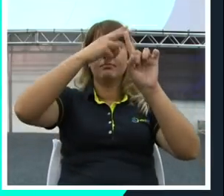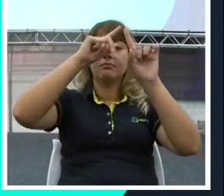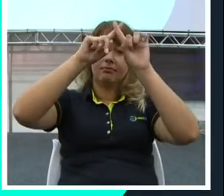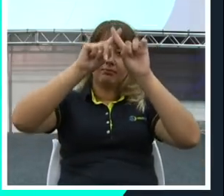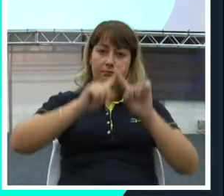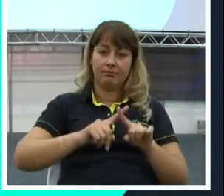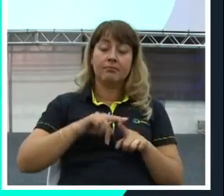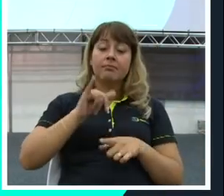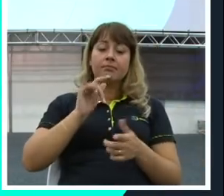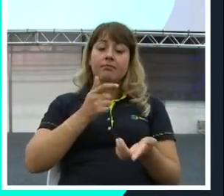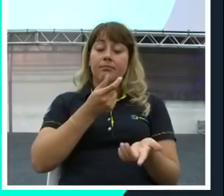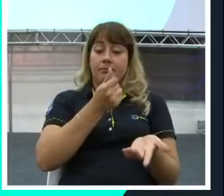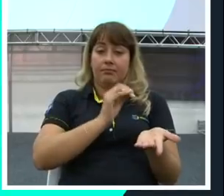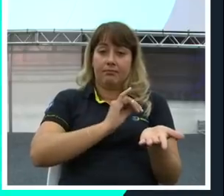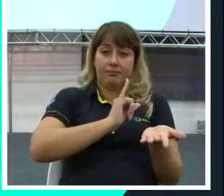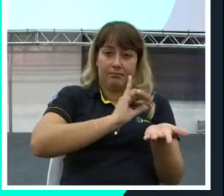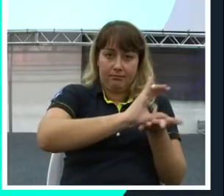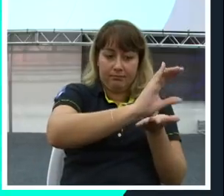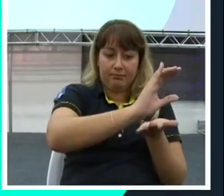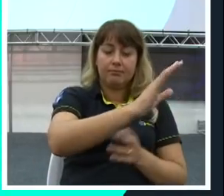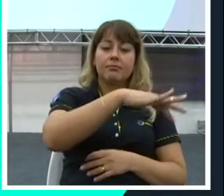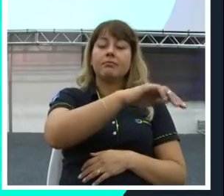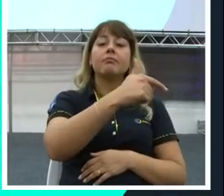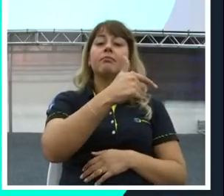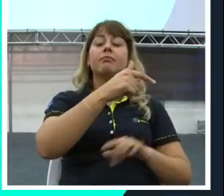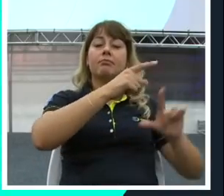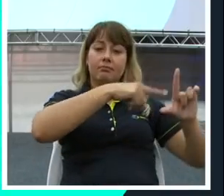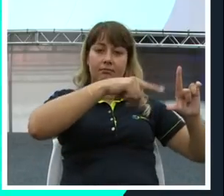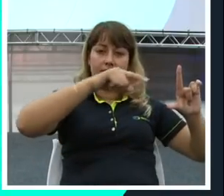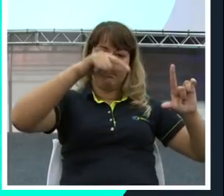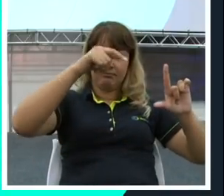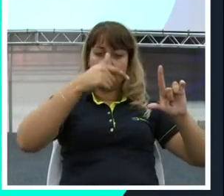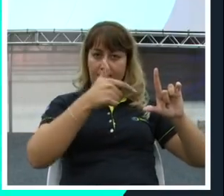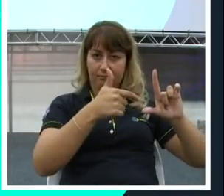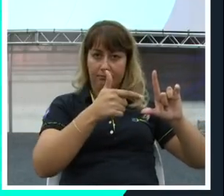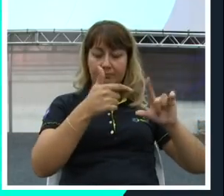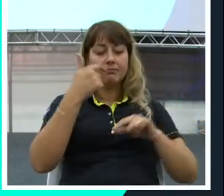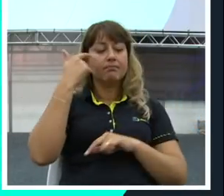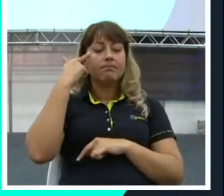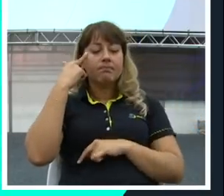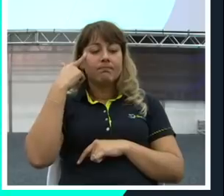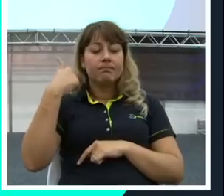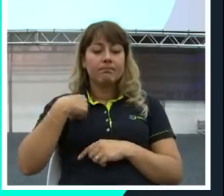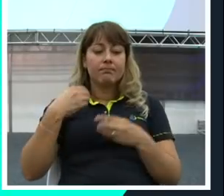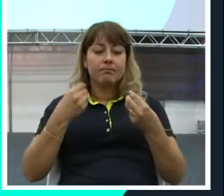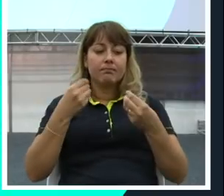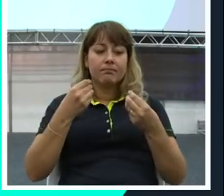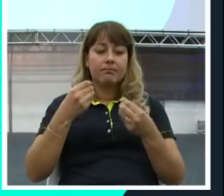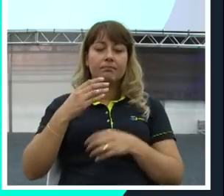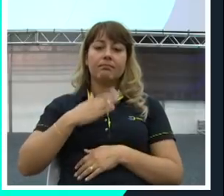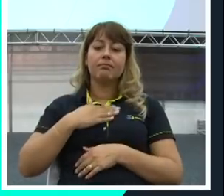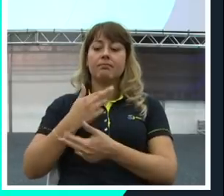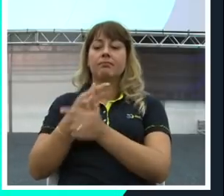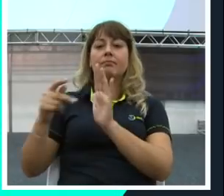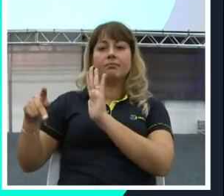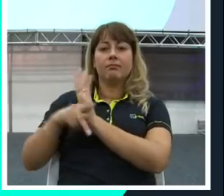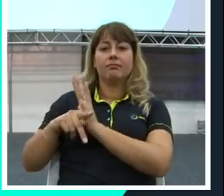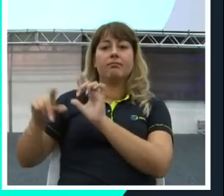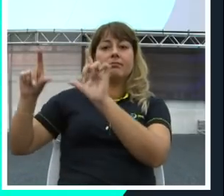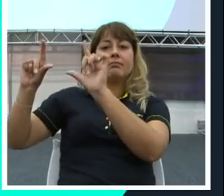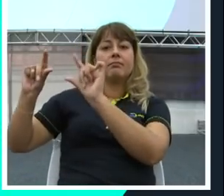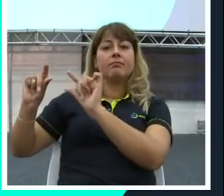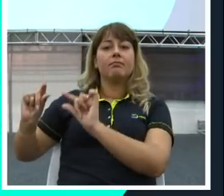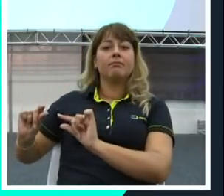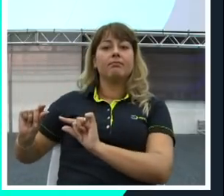te dá inflação. Aumenta teu saldo. Mas reduz seu patrimônio. Então você está empobrecendo.